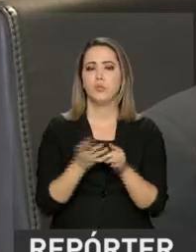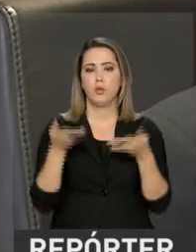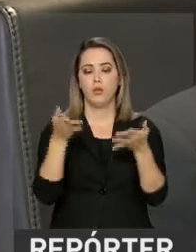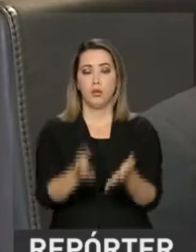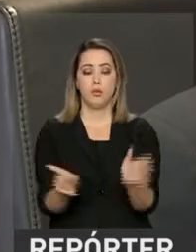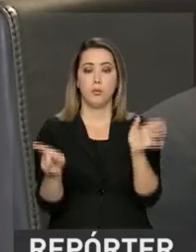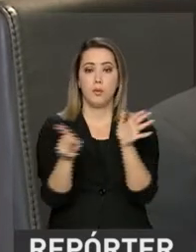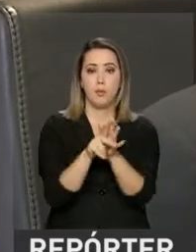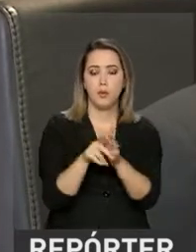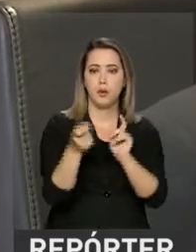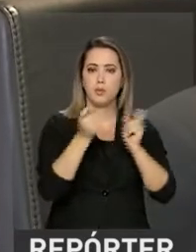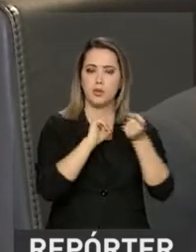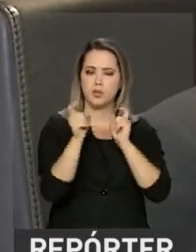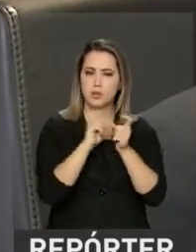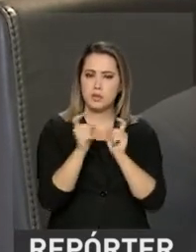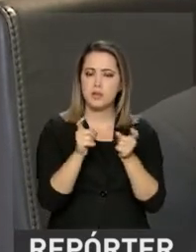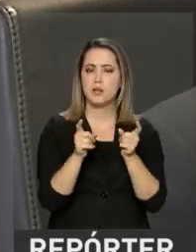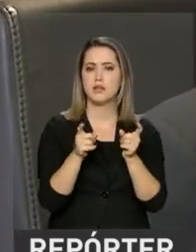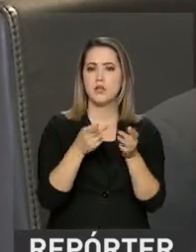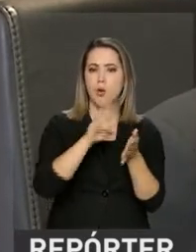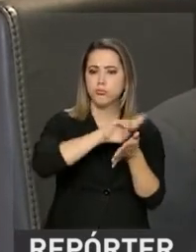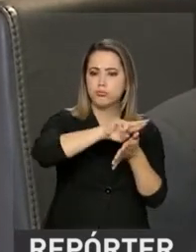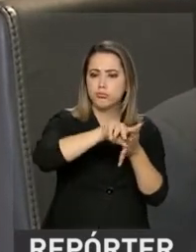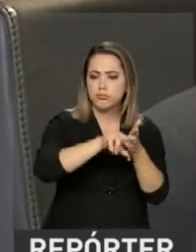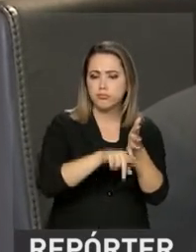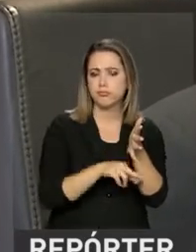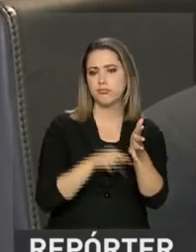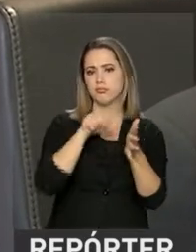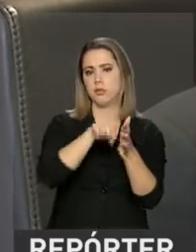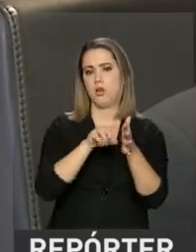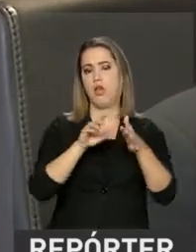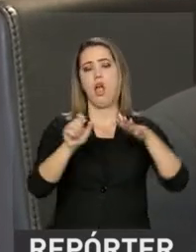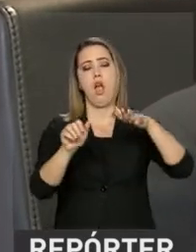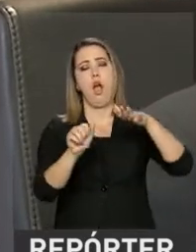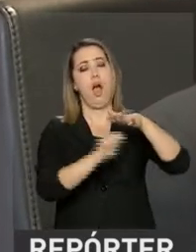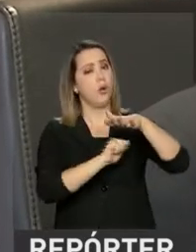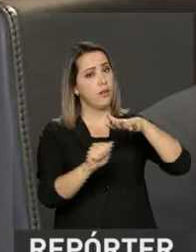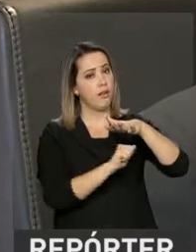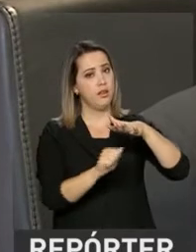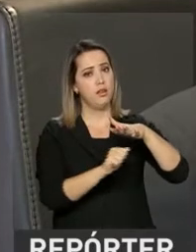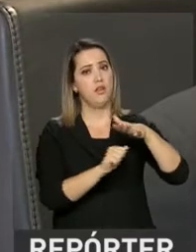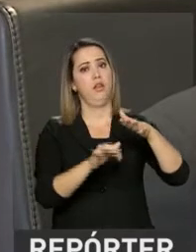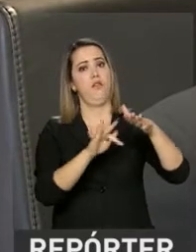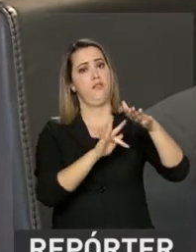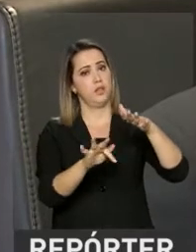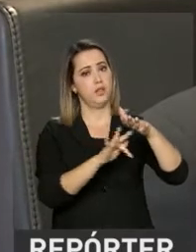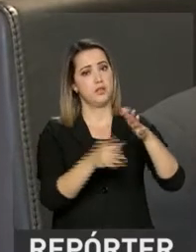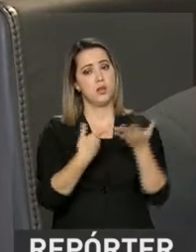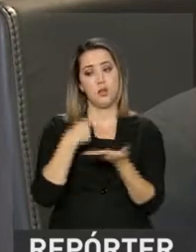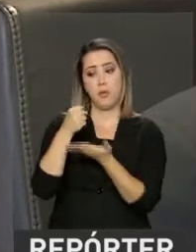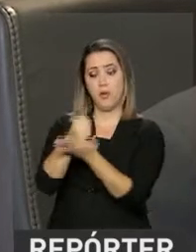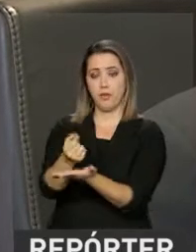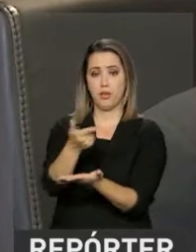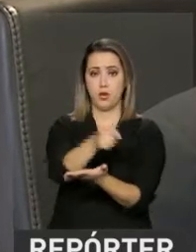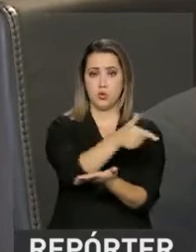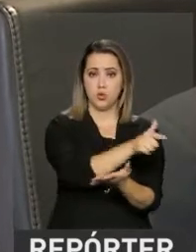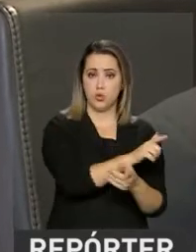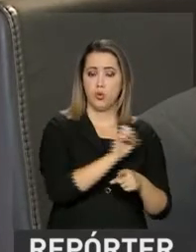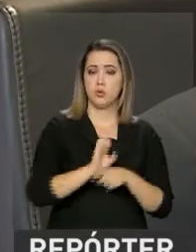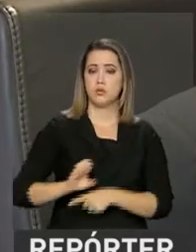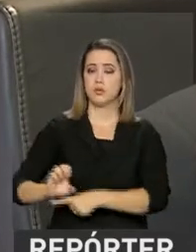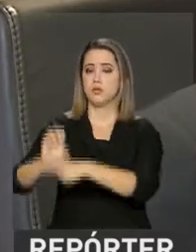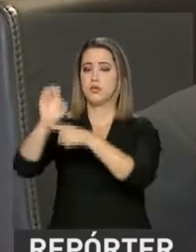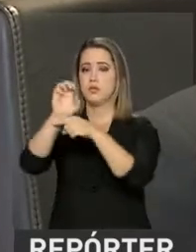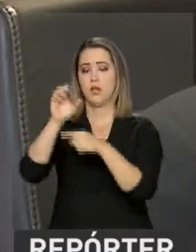administração indireta, para as autarquias, para as fundações e, inclusive, colocar este modelo à disposição de outras unidades da